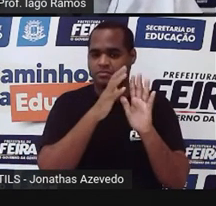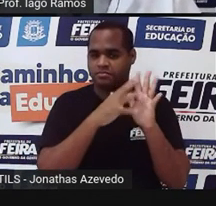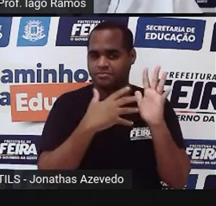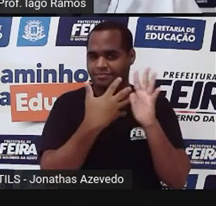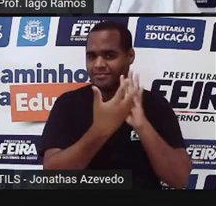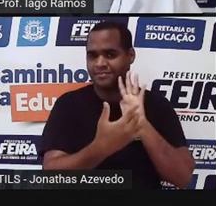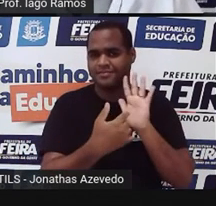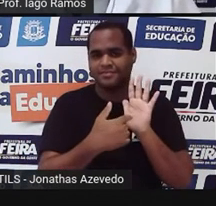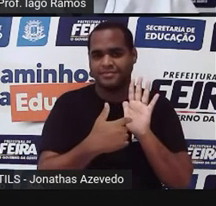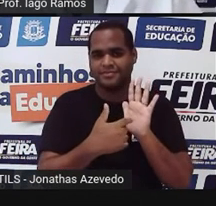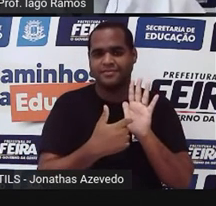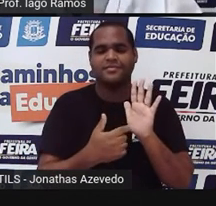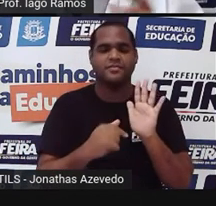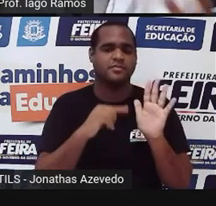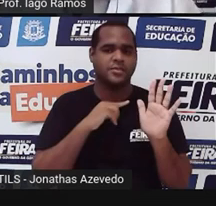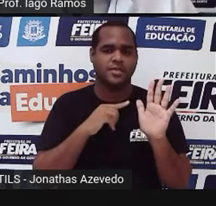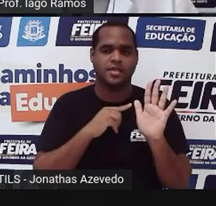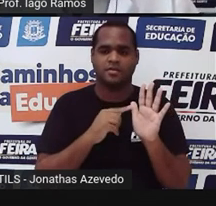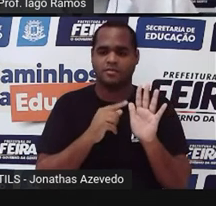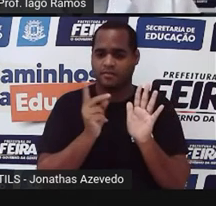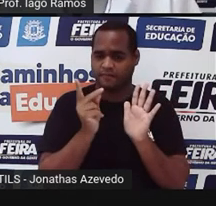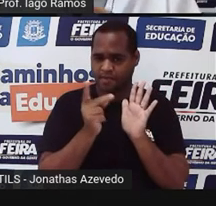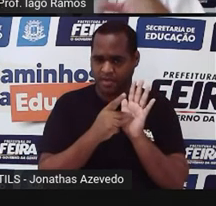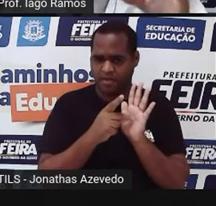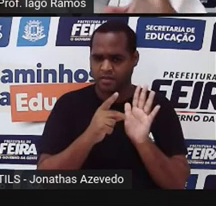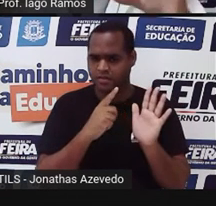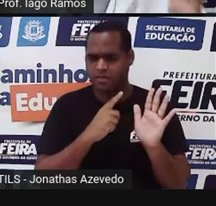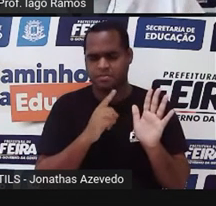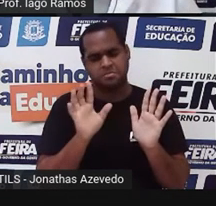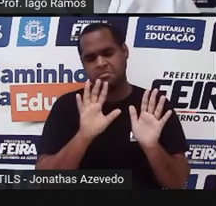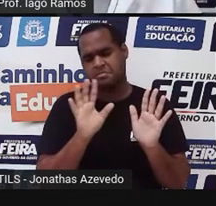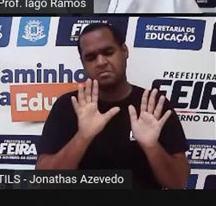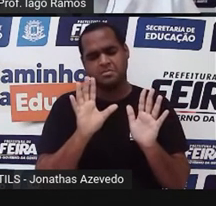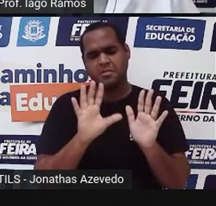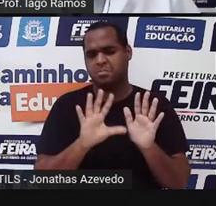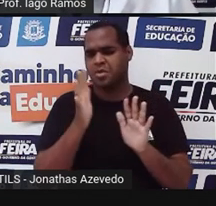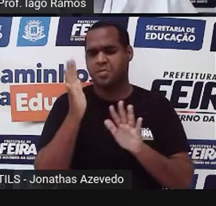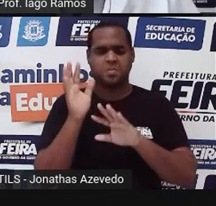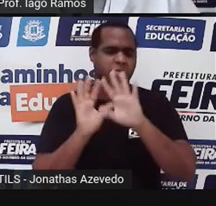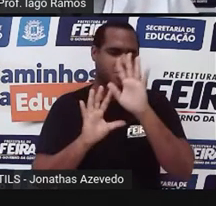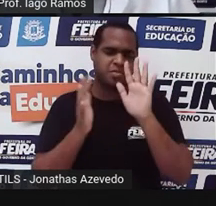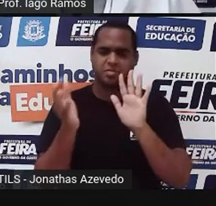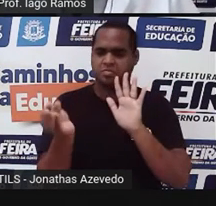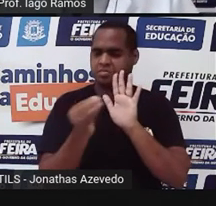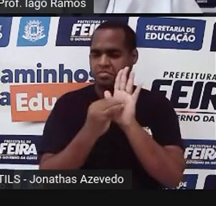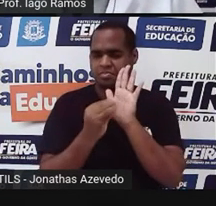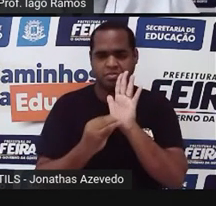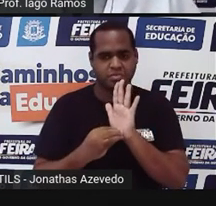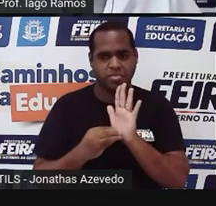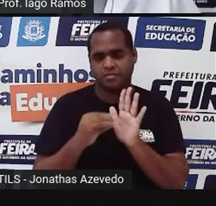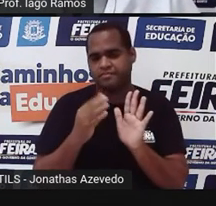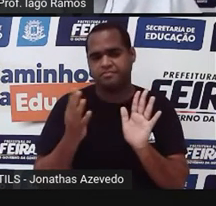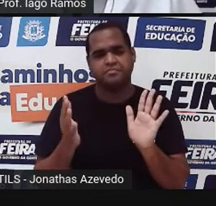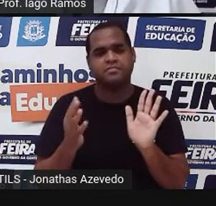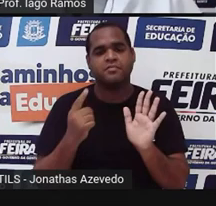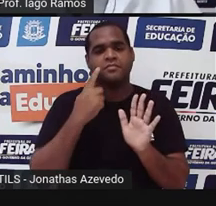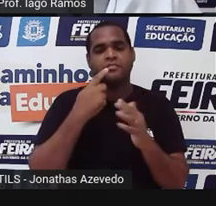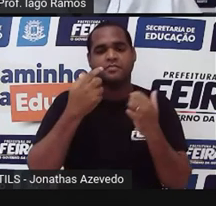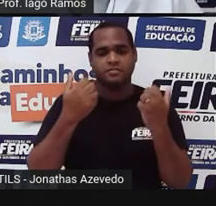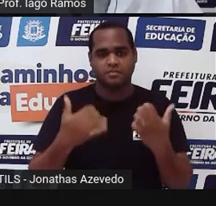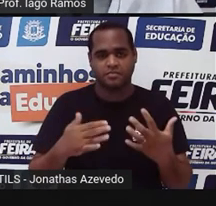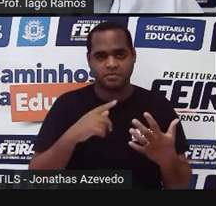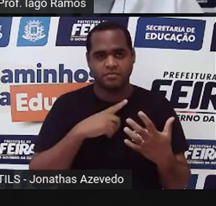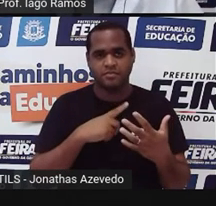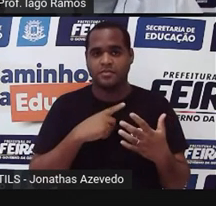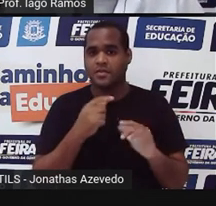valores, não são valores reais, tá bom? São valores que eu coloquei ali só para a gente conseguir fazer. E digamos ali que tem um